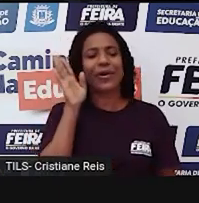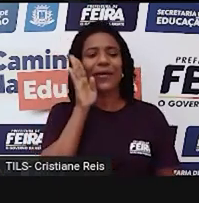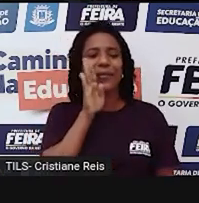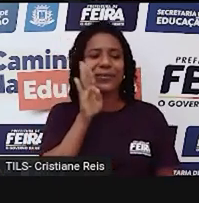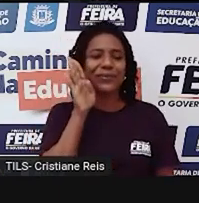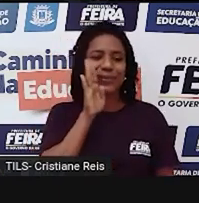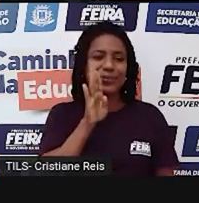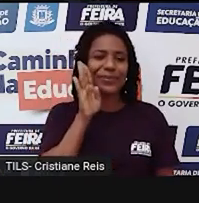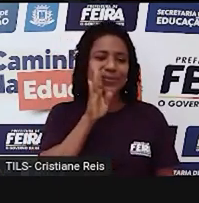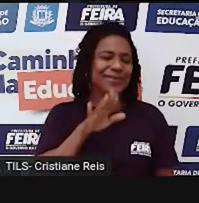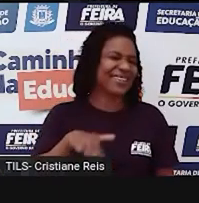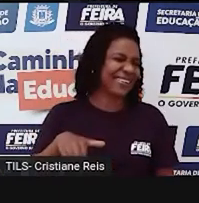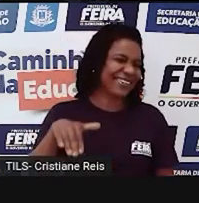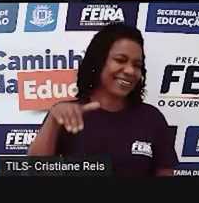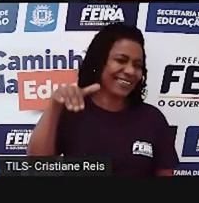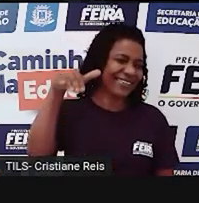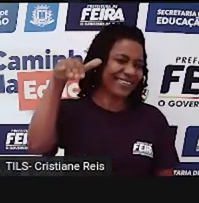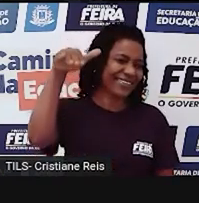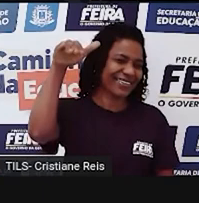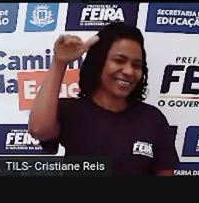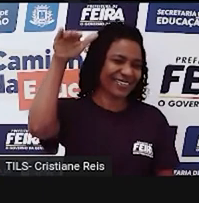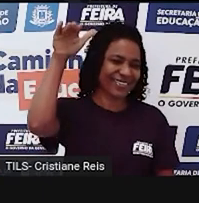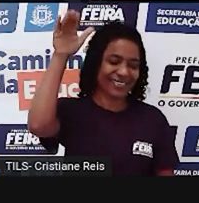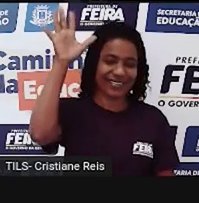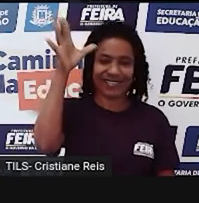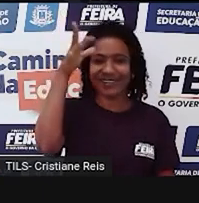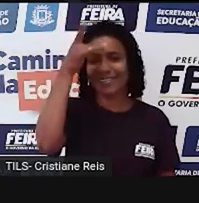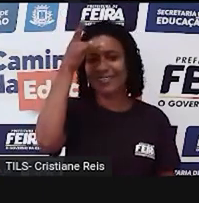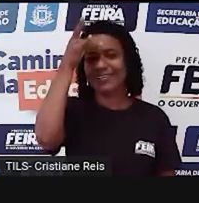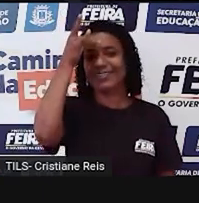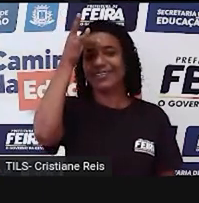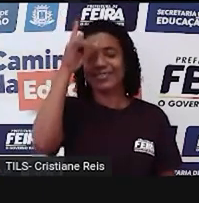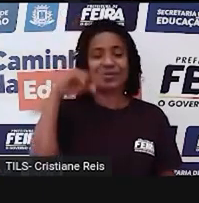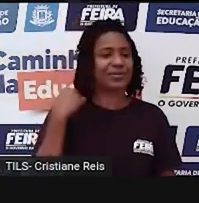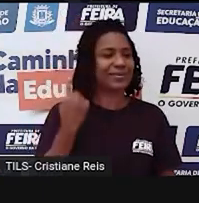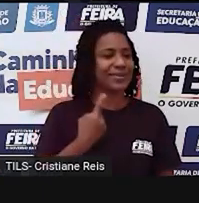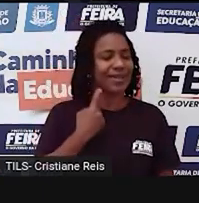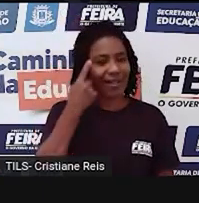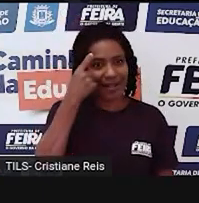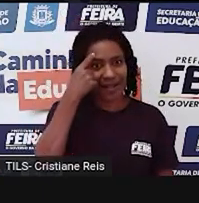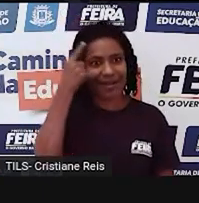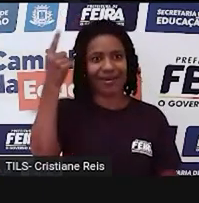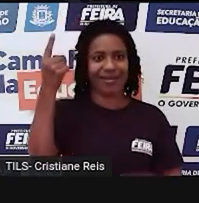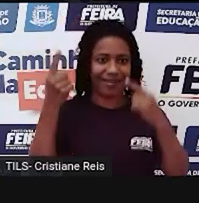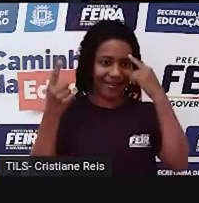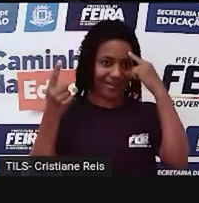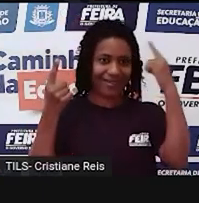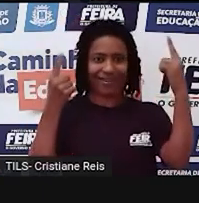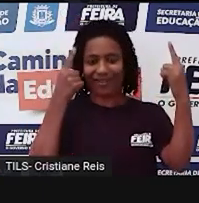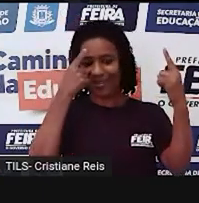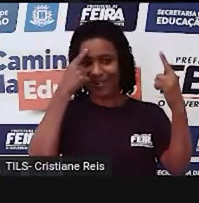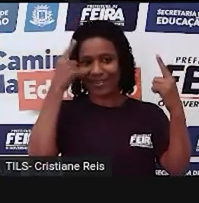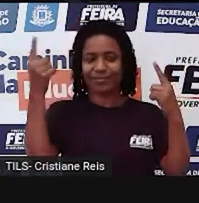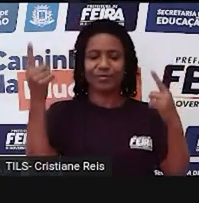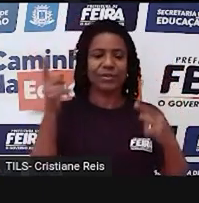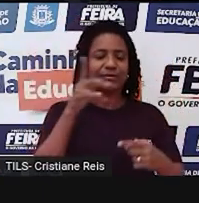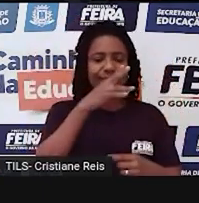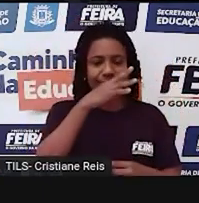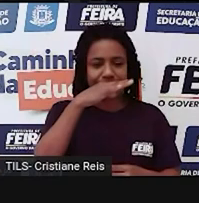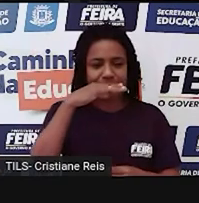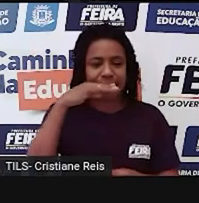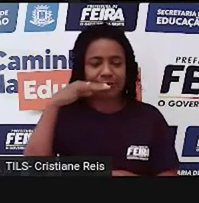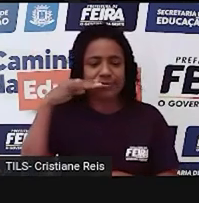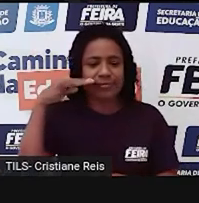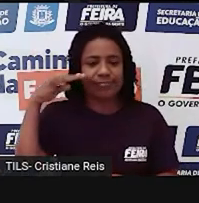que ficam na nossa memória, que vêm à tona e podem vir à tona a qualquer momento, a partir de um cheiro que a gente